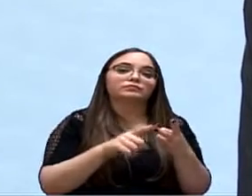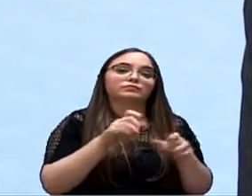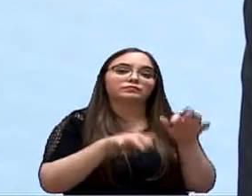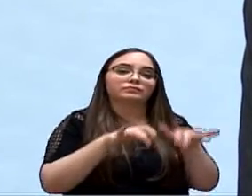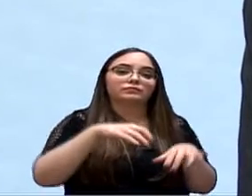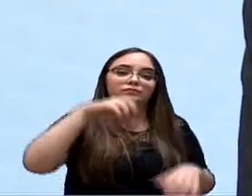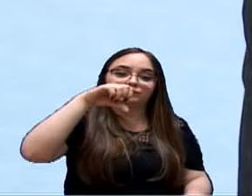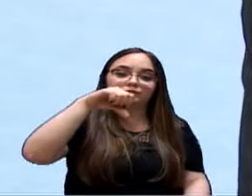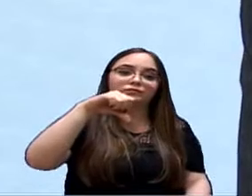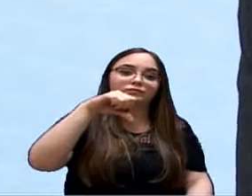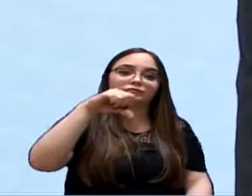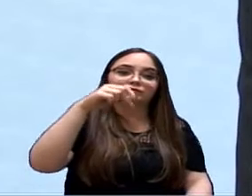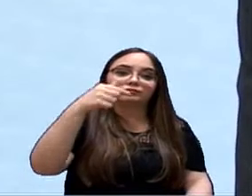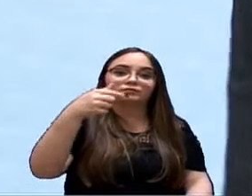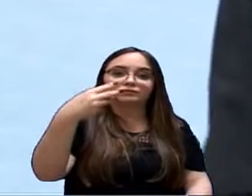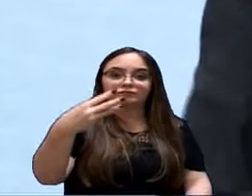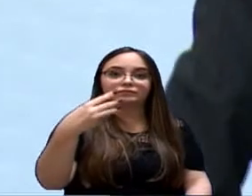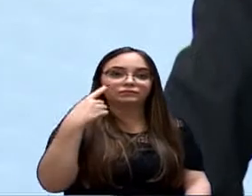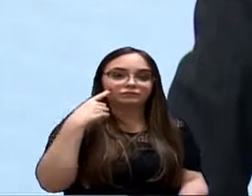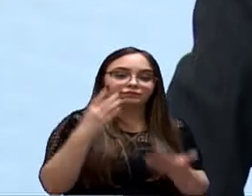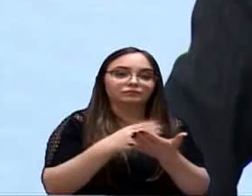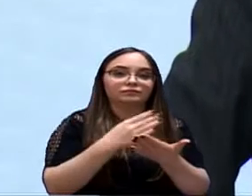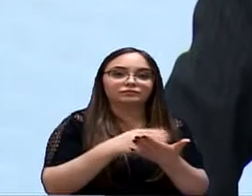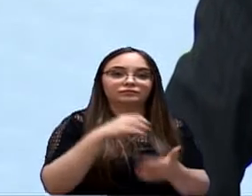973, né?